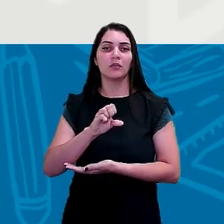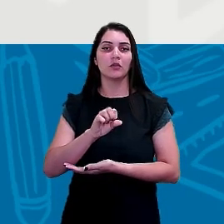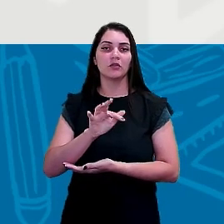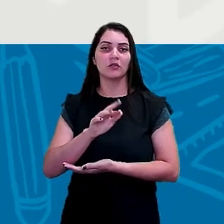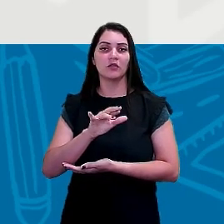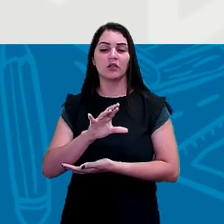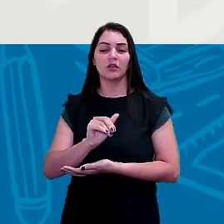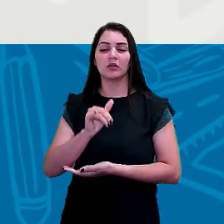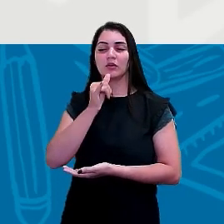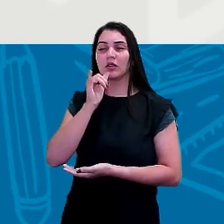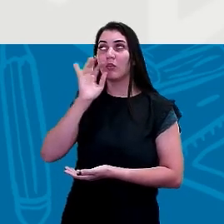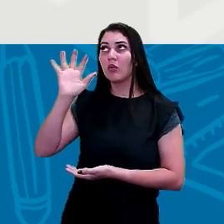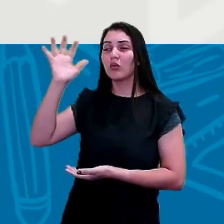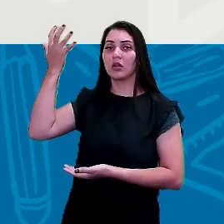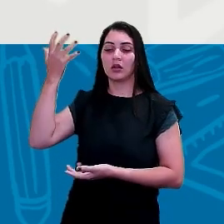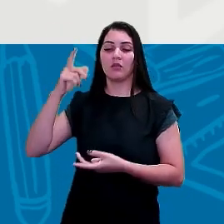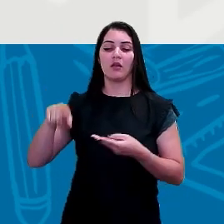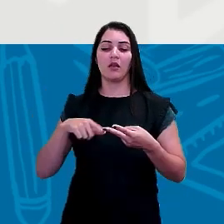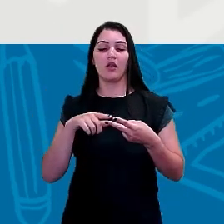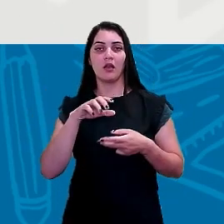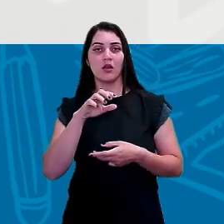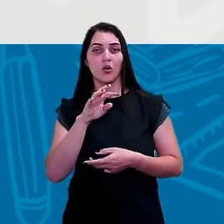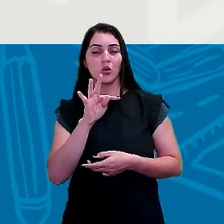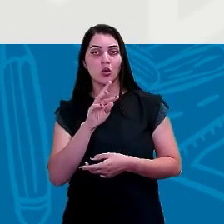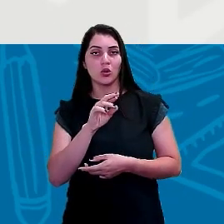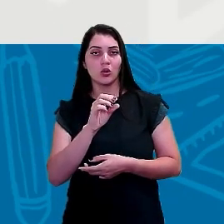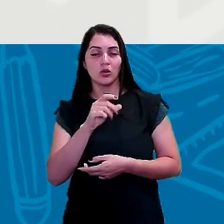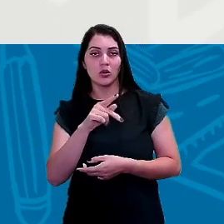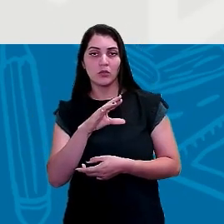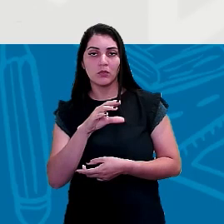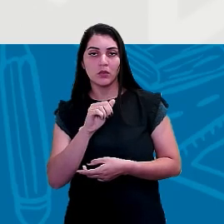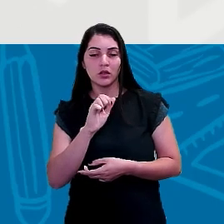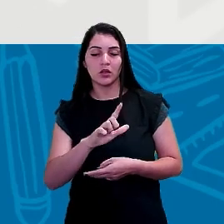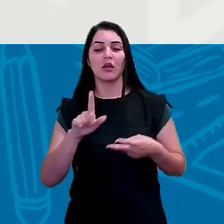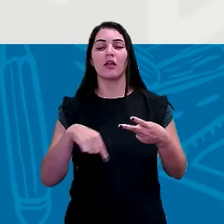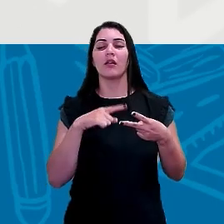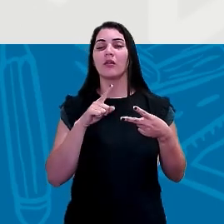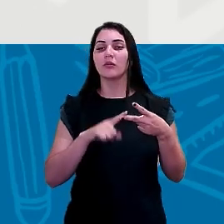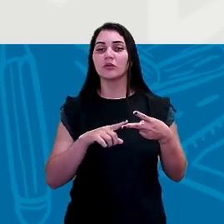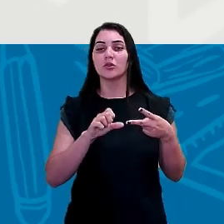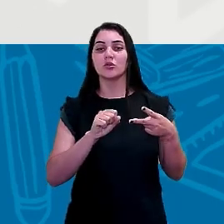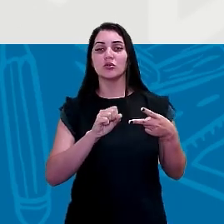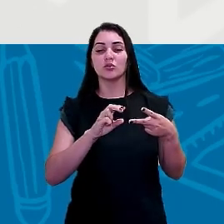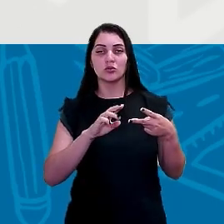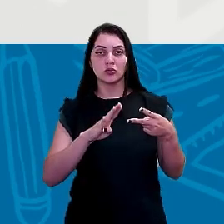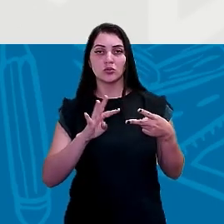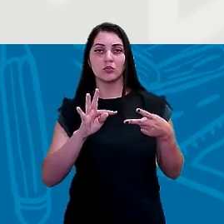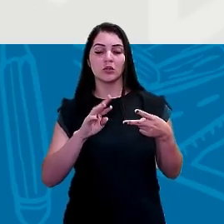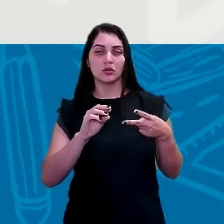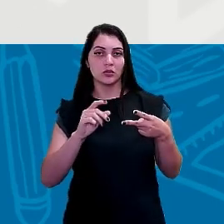que vão ao equatorial, o mediterrâneo, o tropical úmido, o tropical subtropical, o